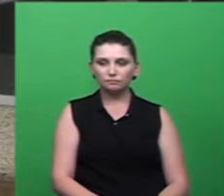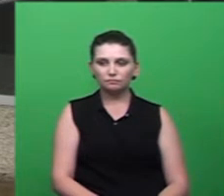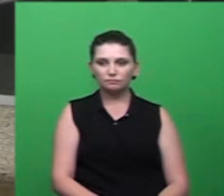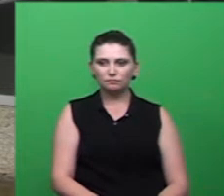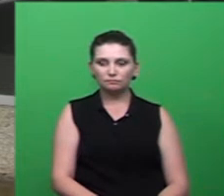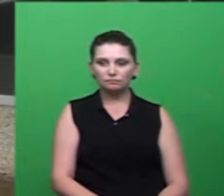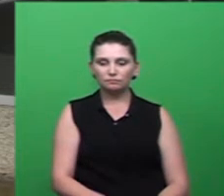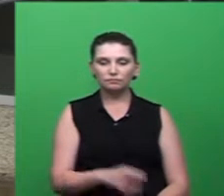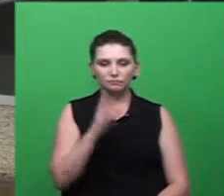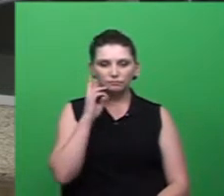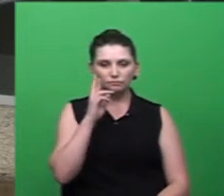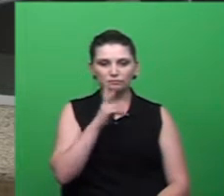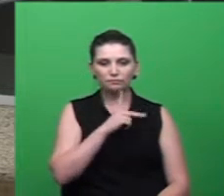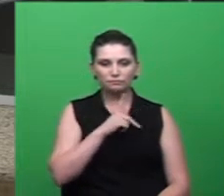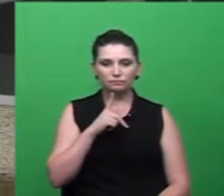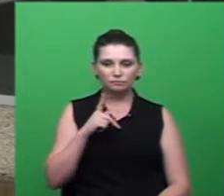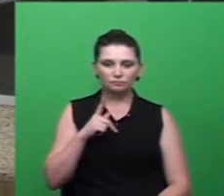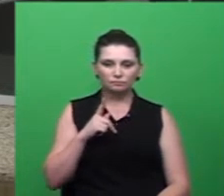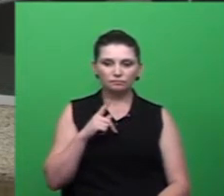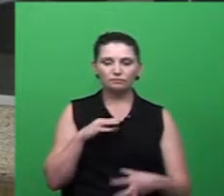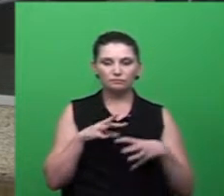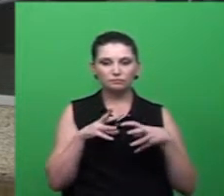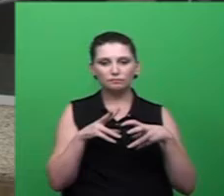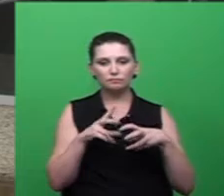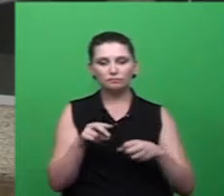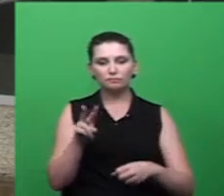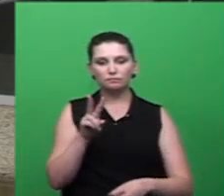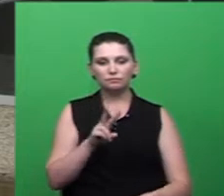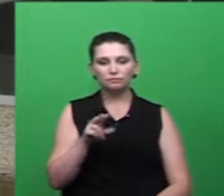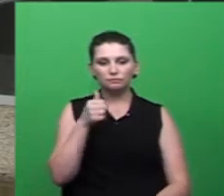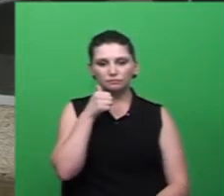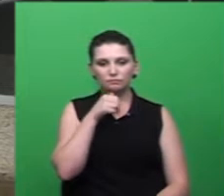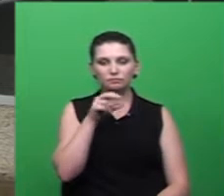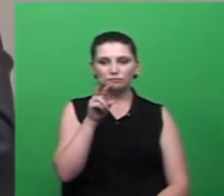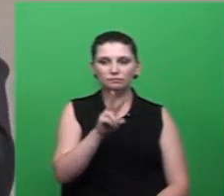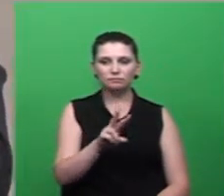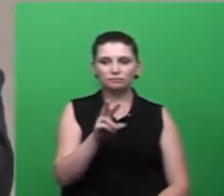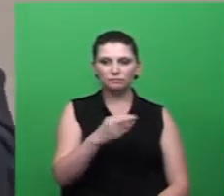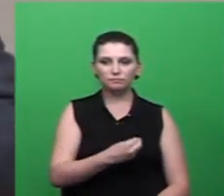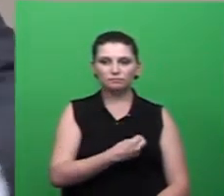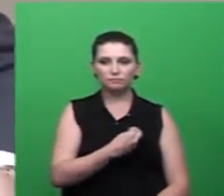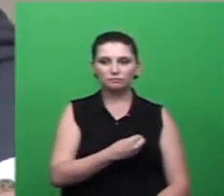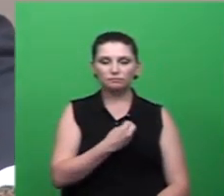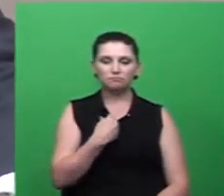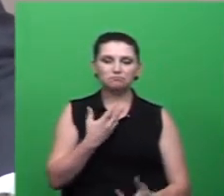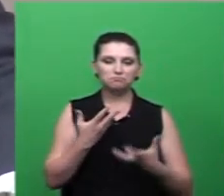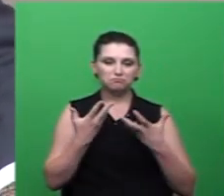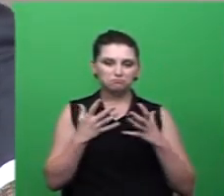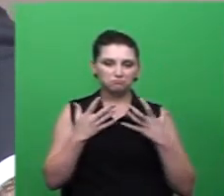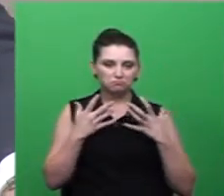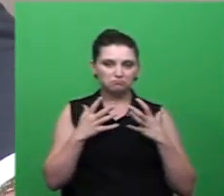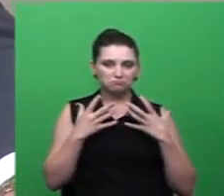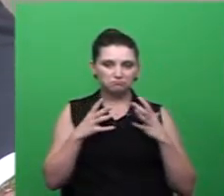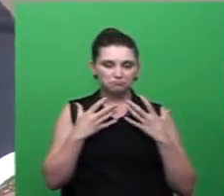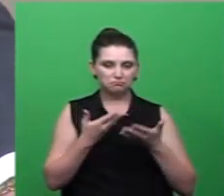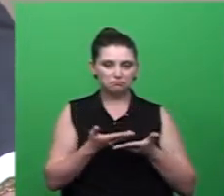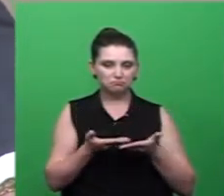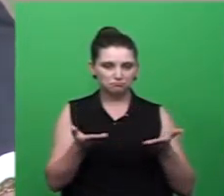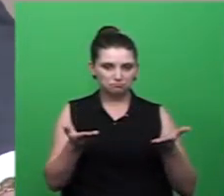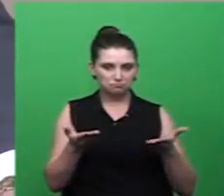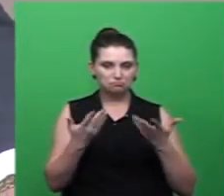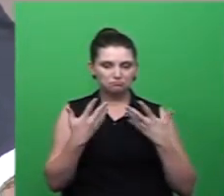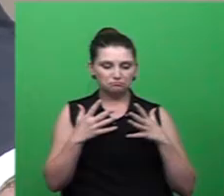senhor presidente demais vereadores por presente primeiro gostaria de parabenizar nossos convidados